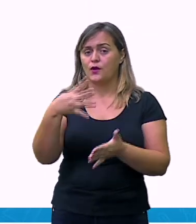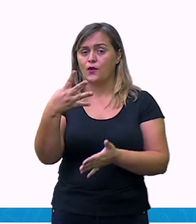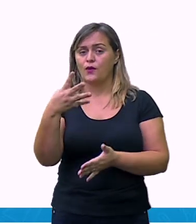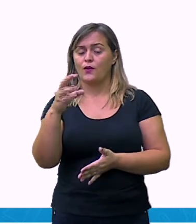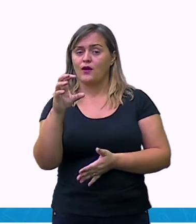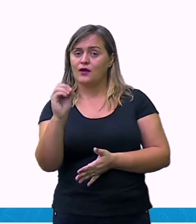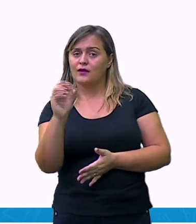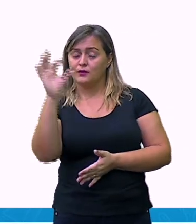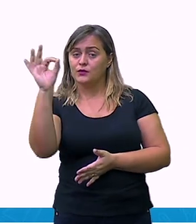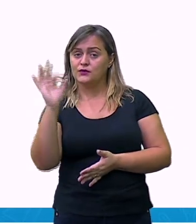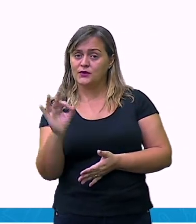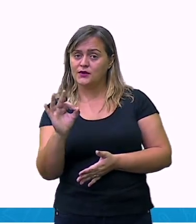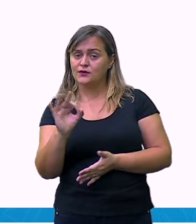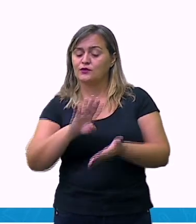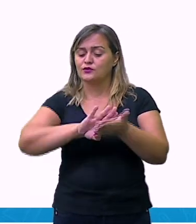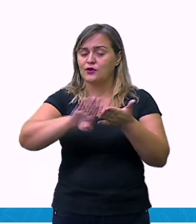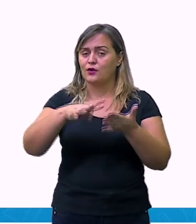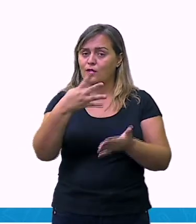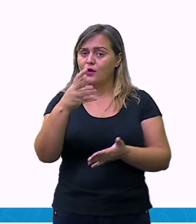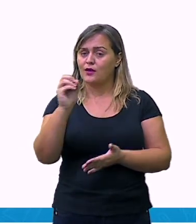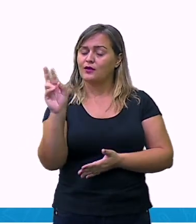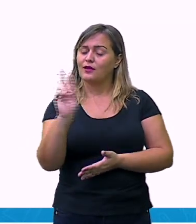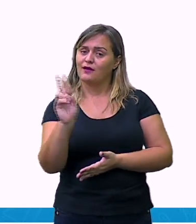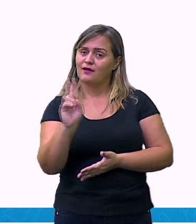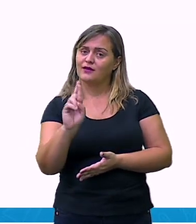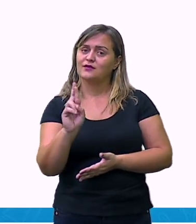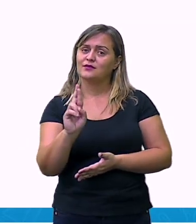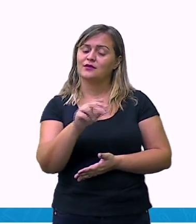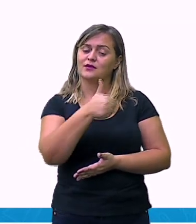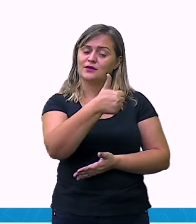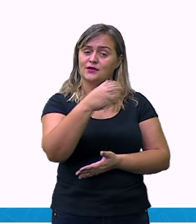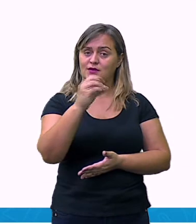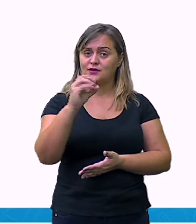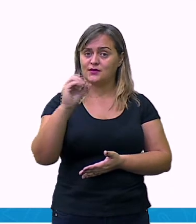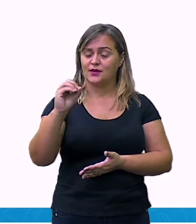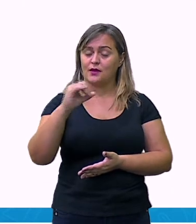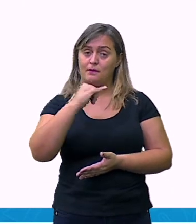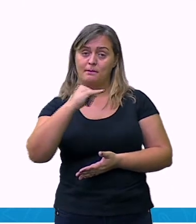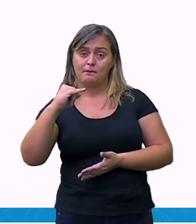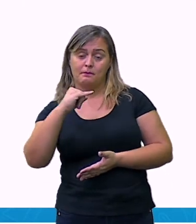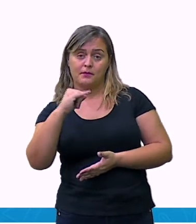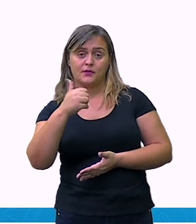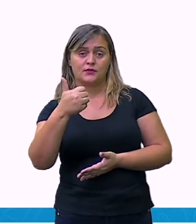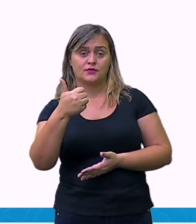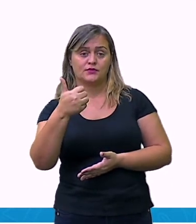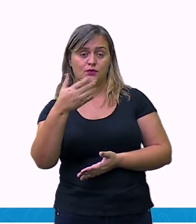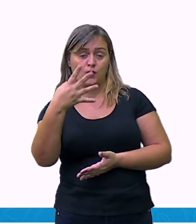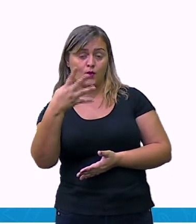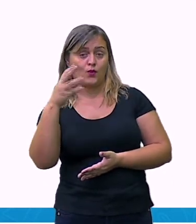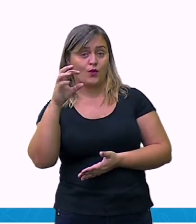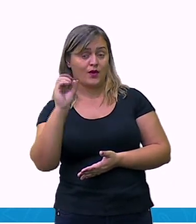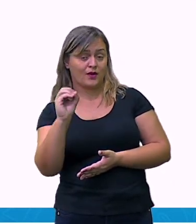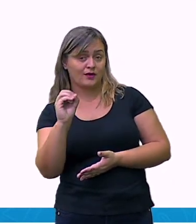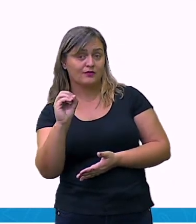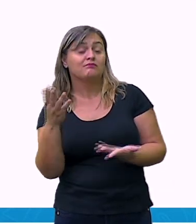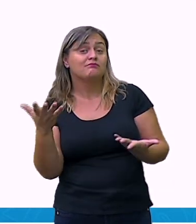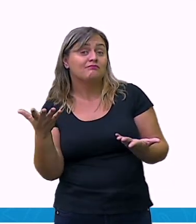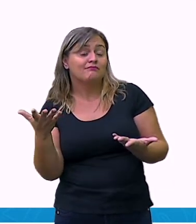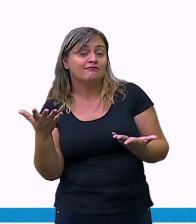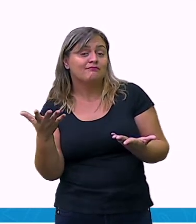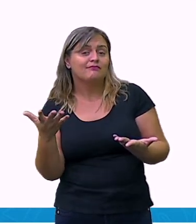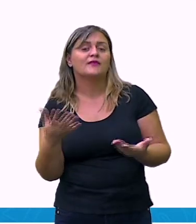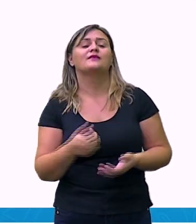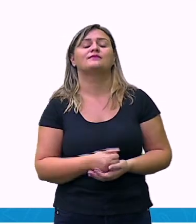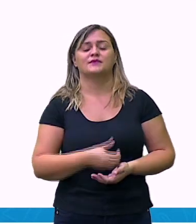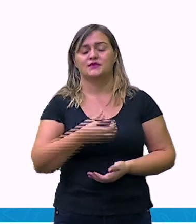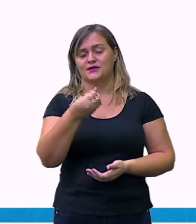eu vou pagar apenas sessenta. Eu vou pagar menos quarenta reais. Então, se o produto aqui